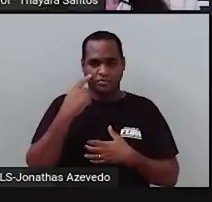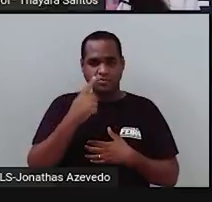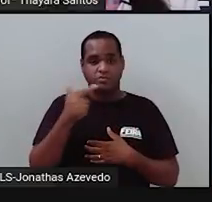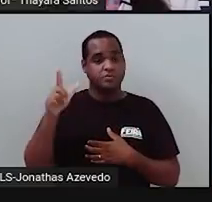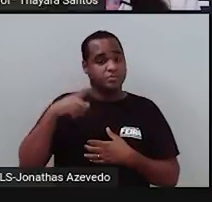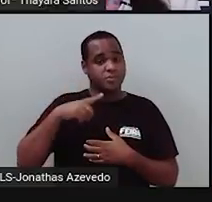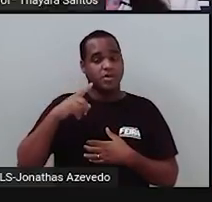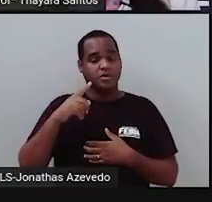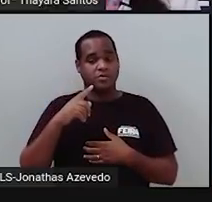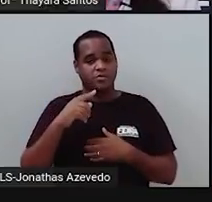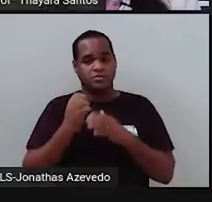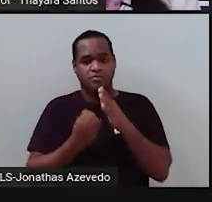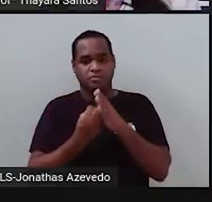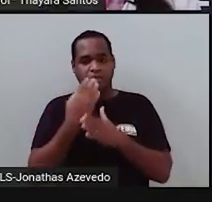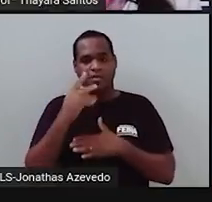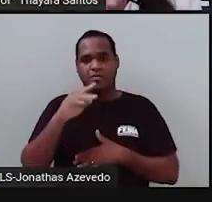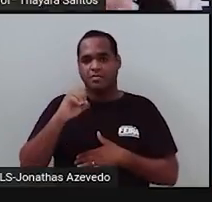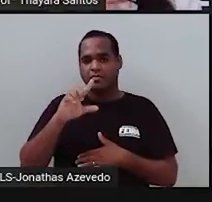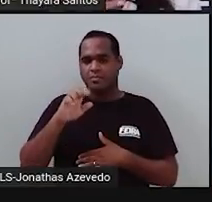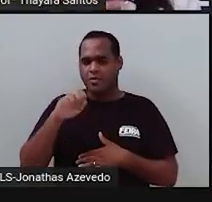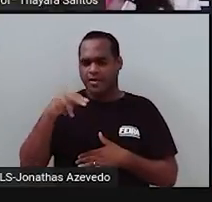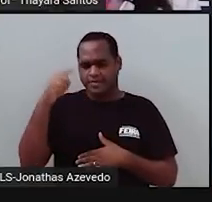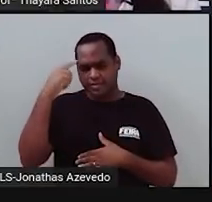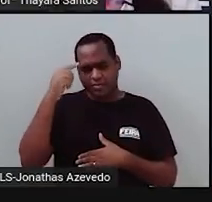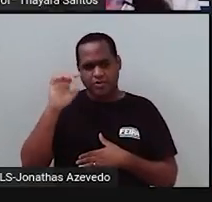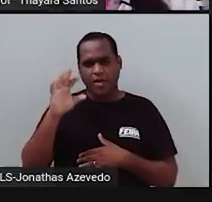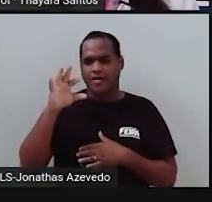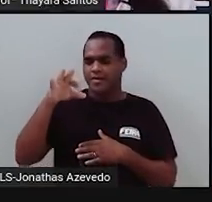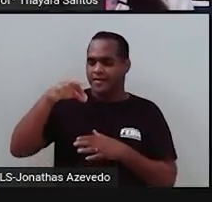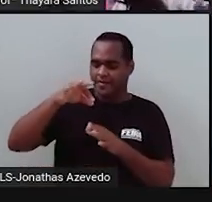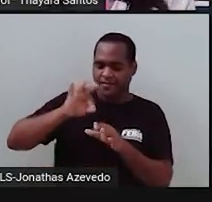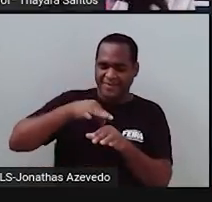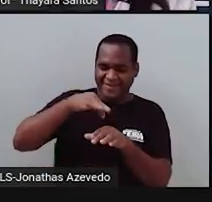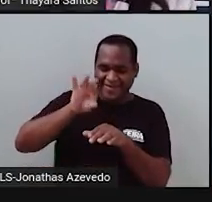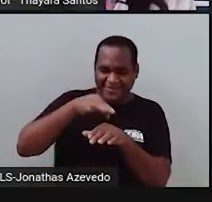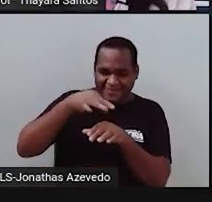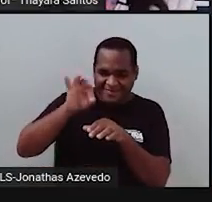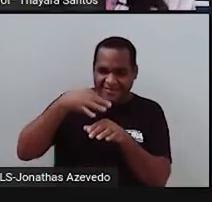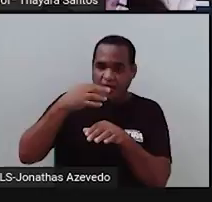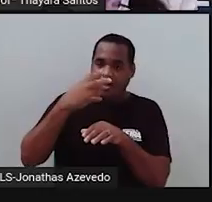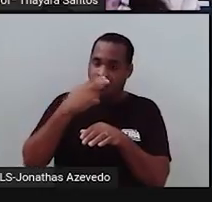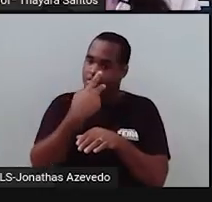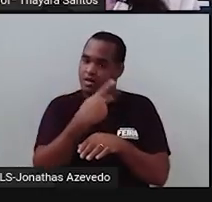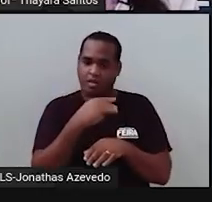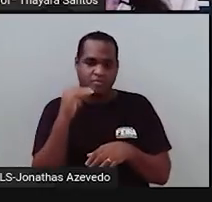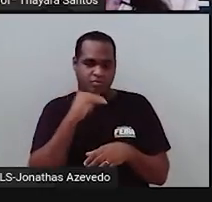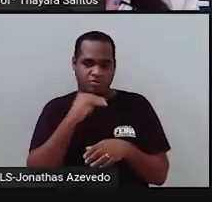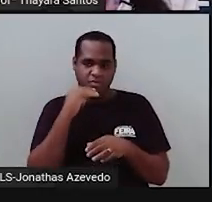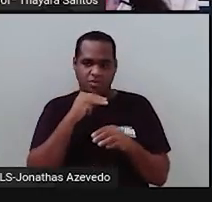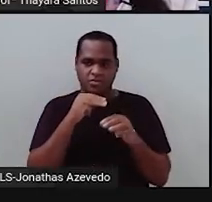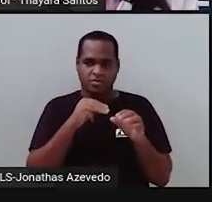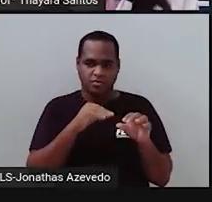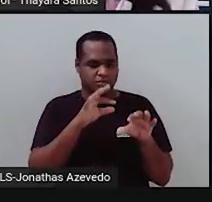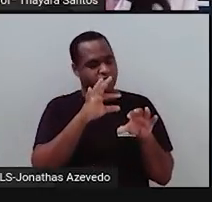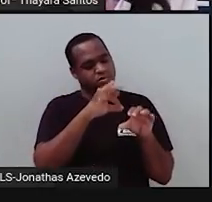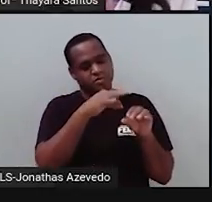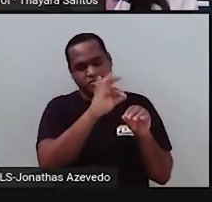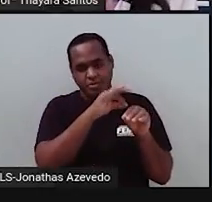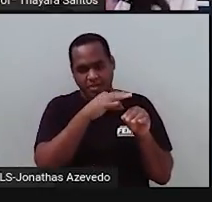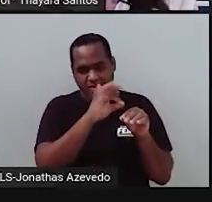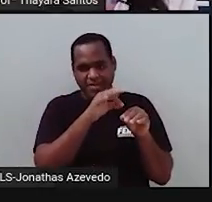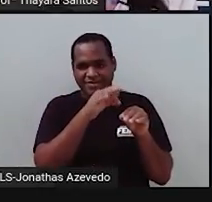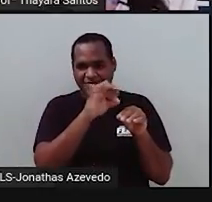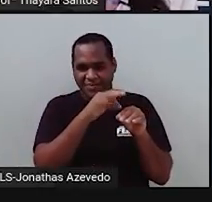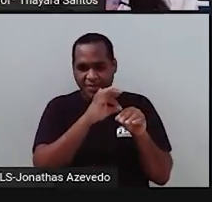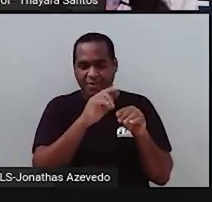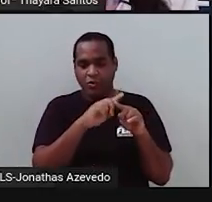planta, pegou o grão de pólen dela com um pincelzinho, que é onde está o gameta masculino. Então, pegou esse pincelzinho com um grão de